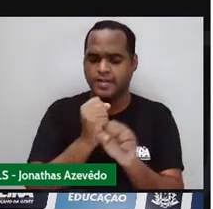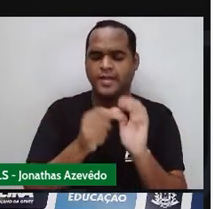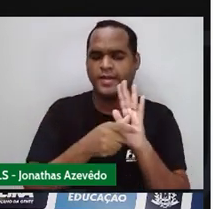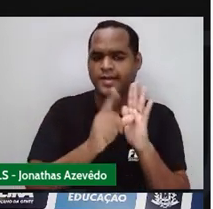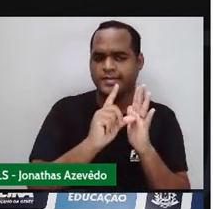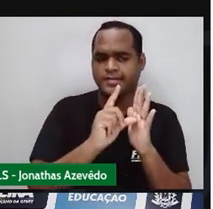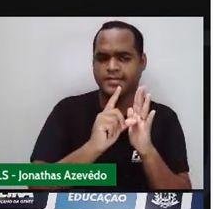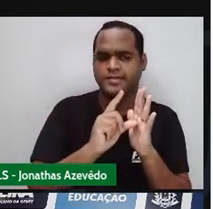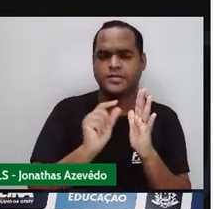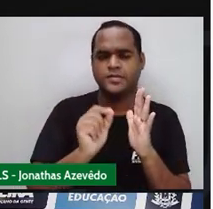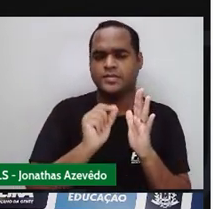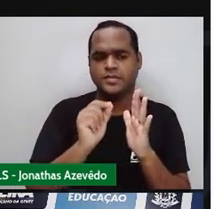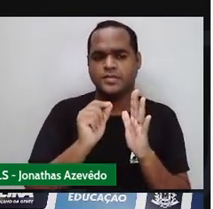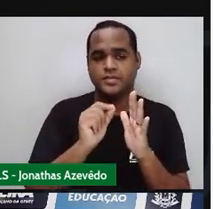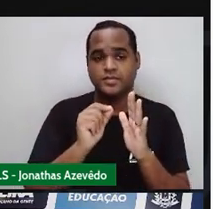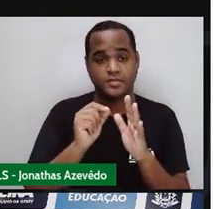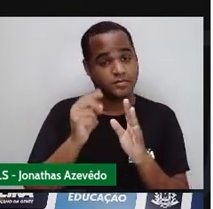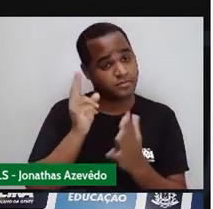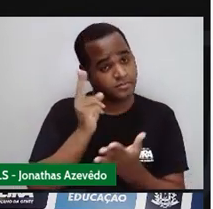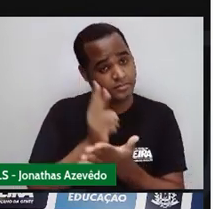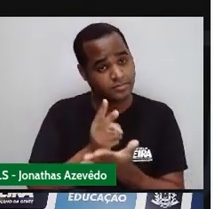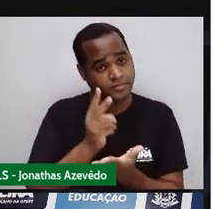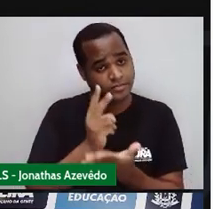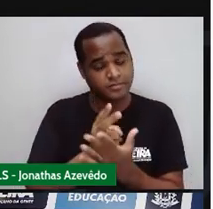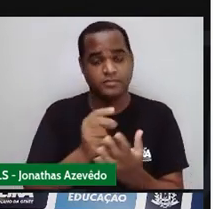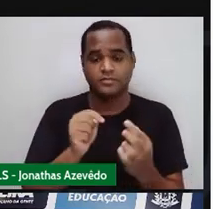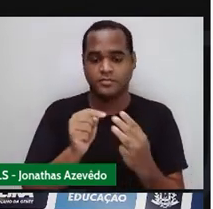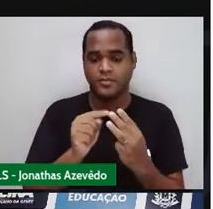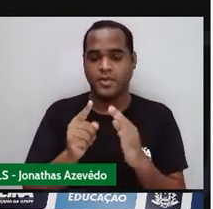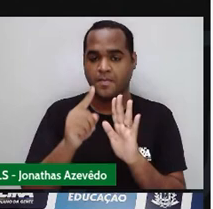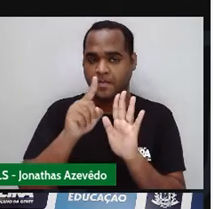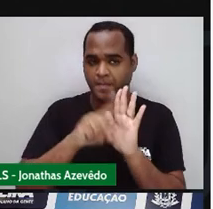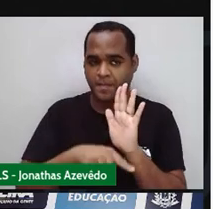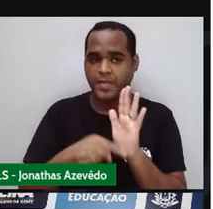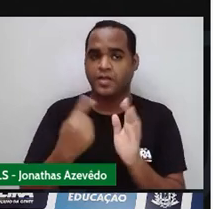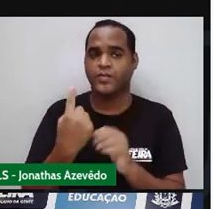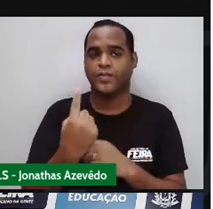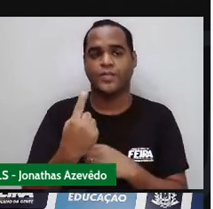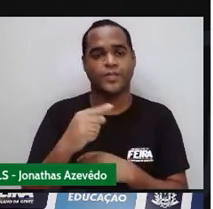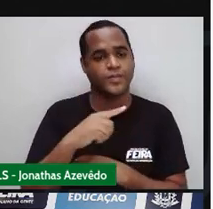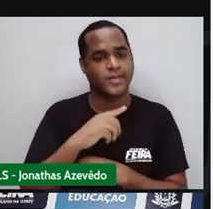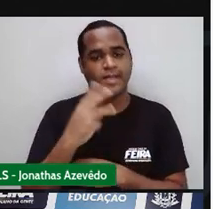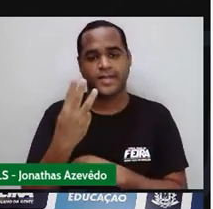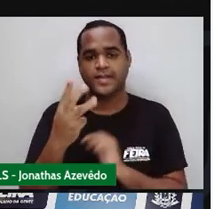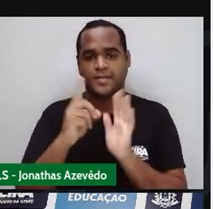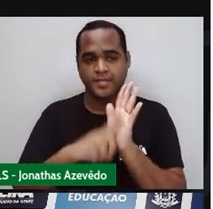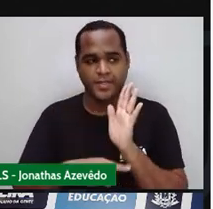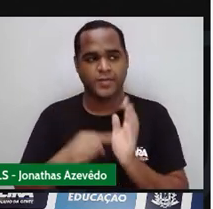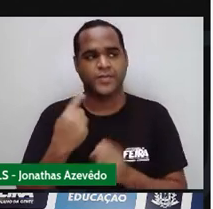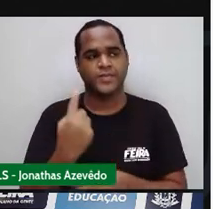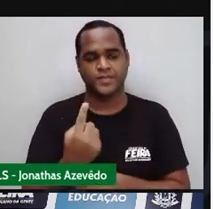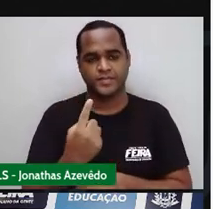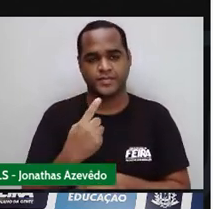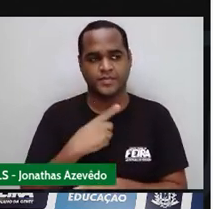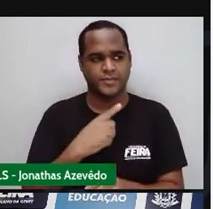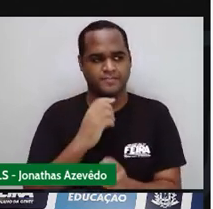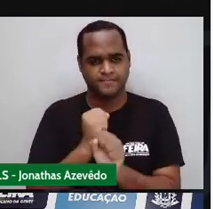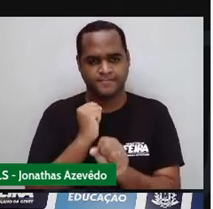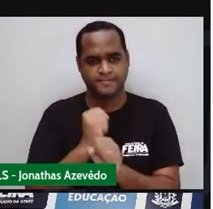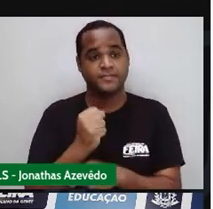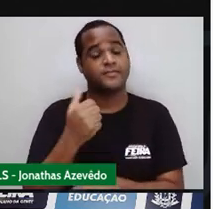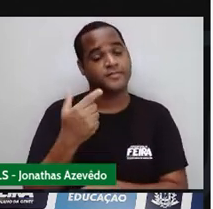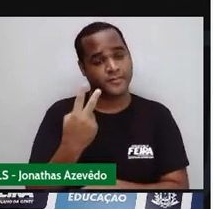É sempre O número do meio Menos um Três menos um Igual a dois